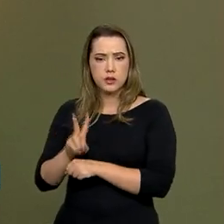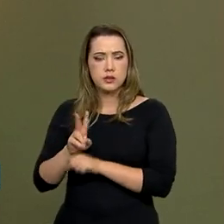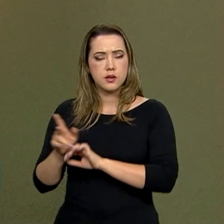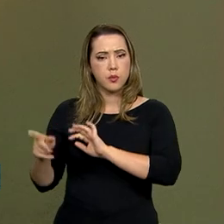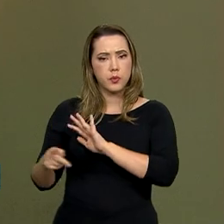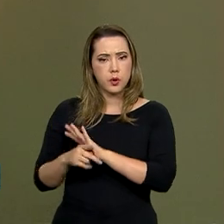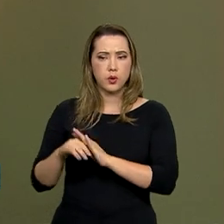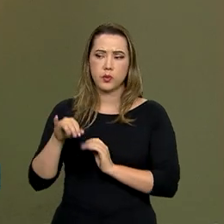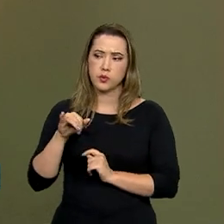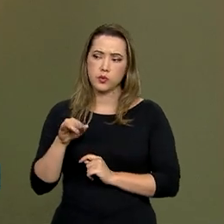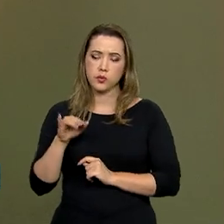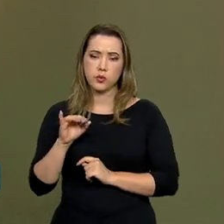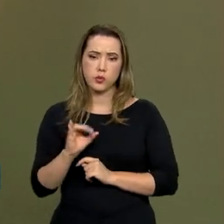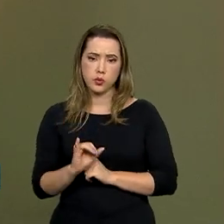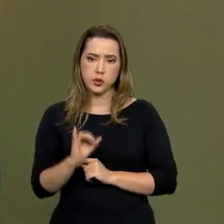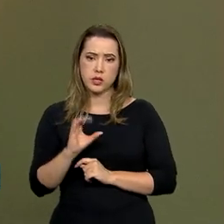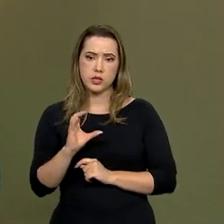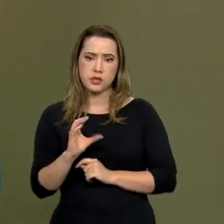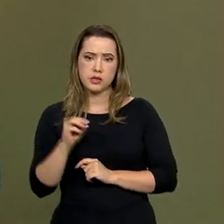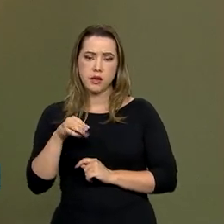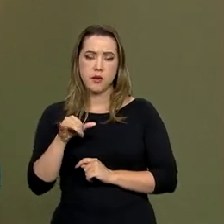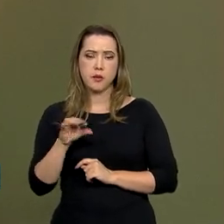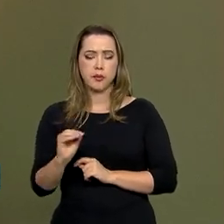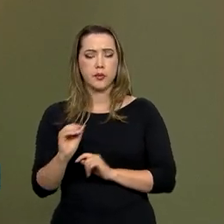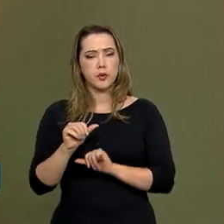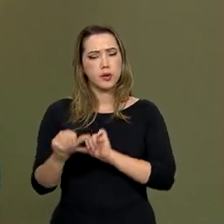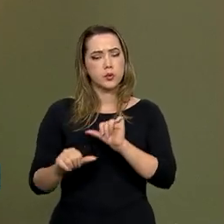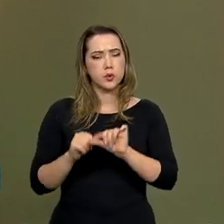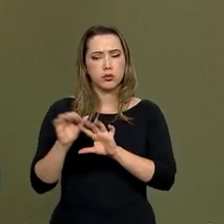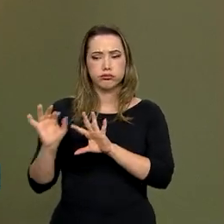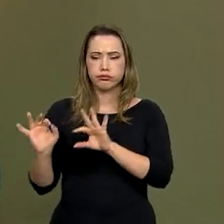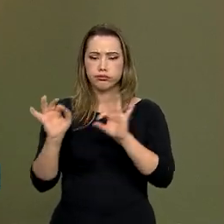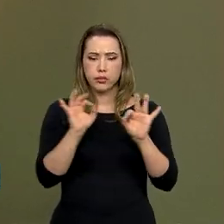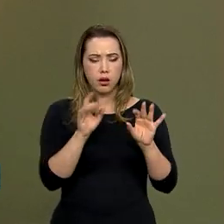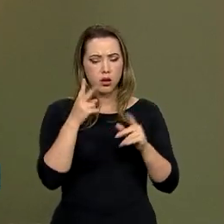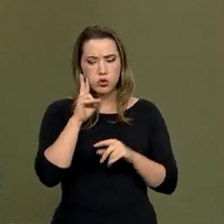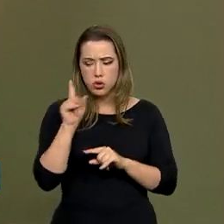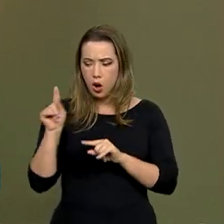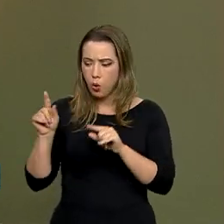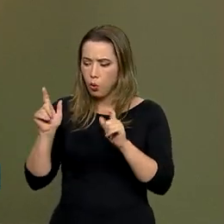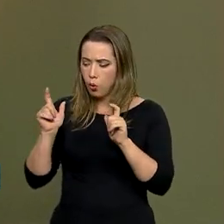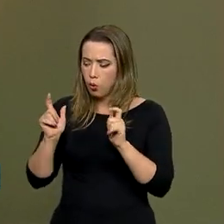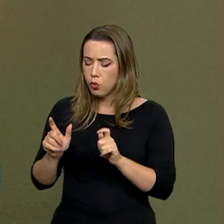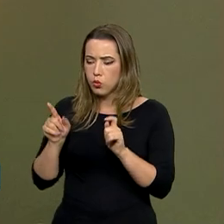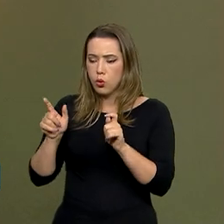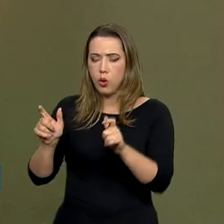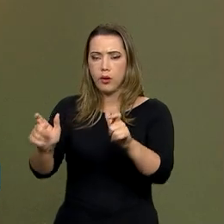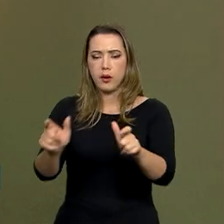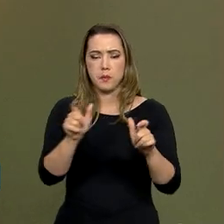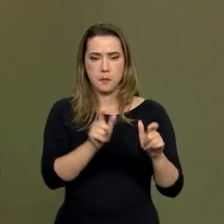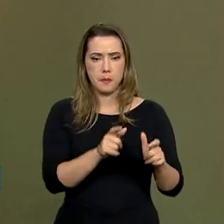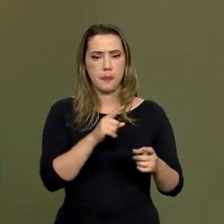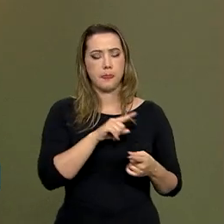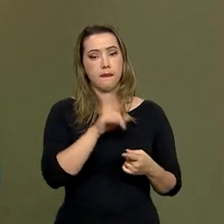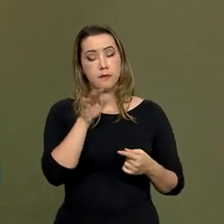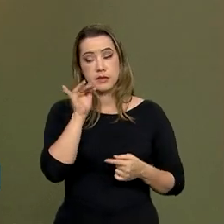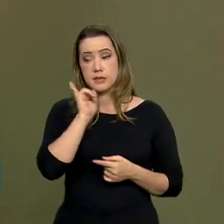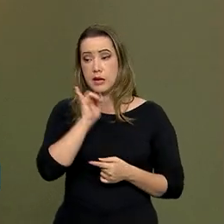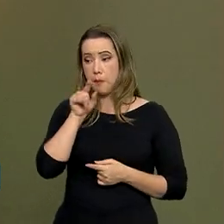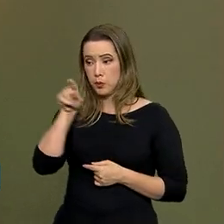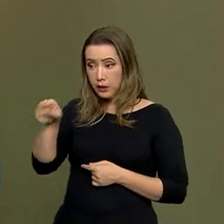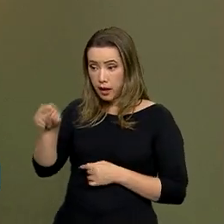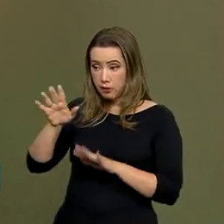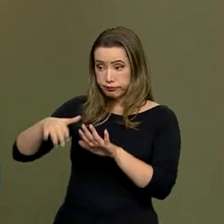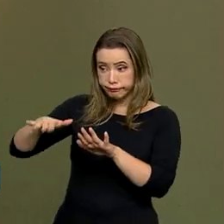gerida pelo ICMBio. Então, portanto, as prioridades mudam de acordo com aquela unidade. Então, digamos assim, no caso do Fernando de